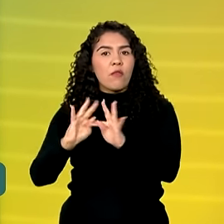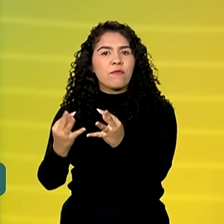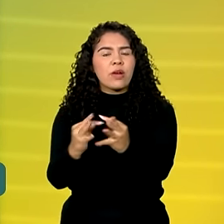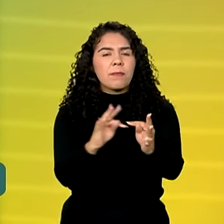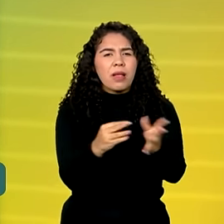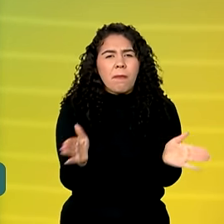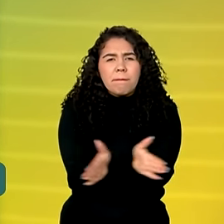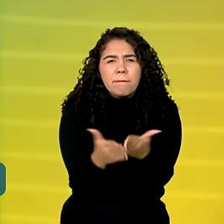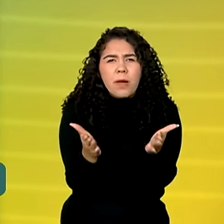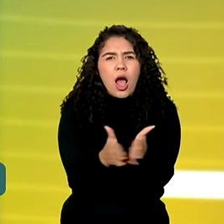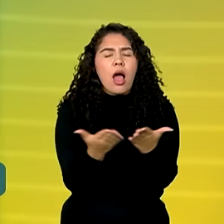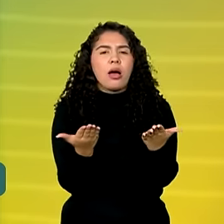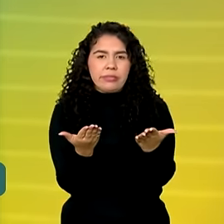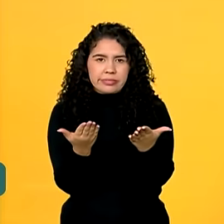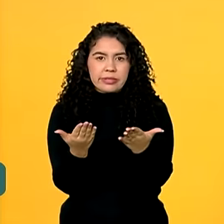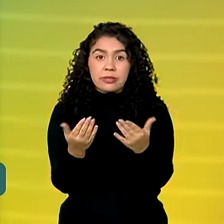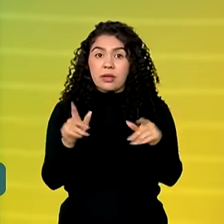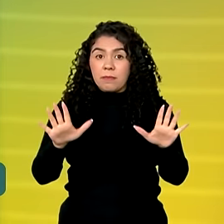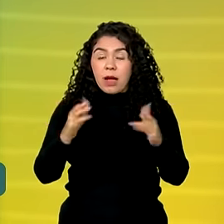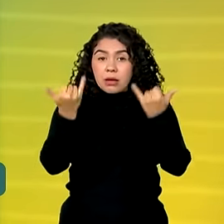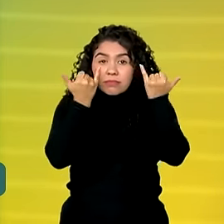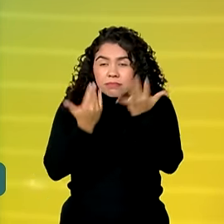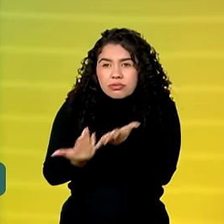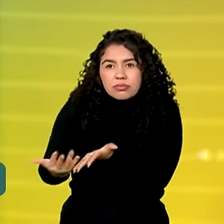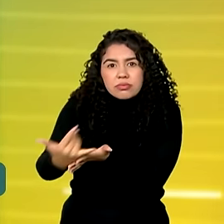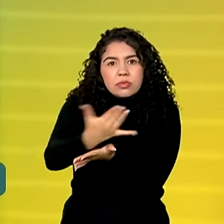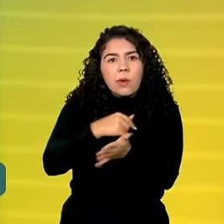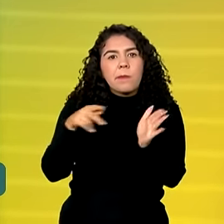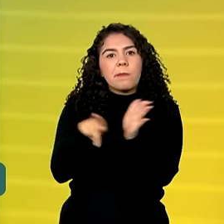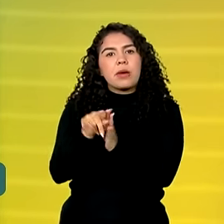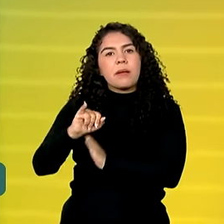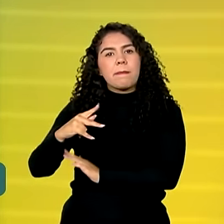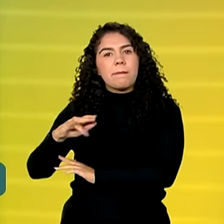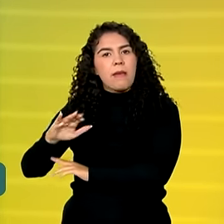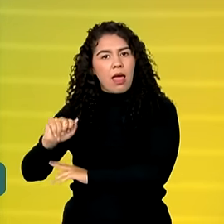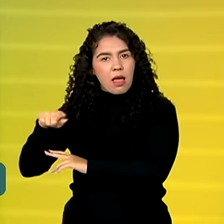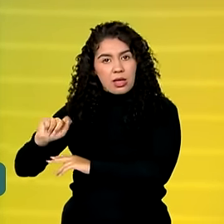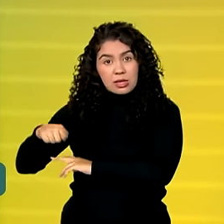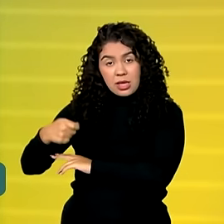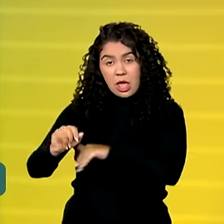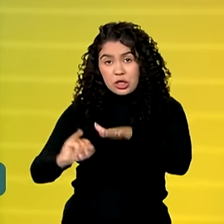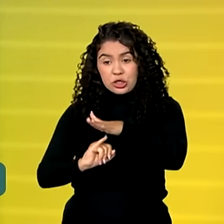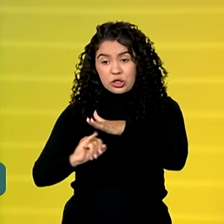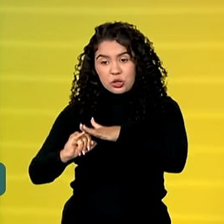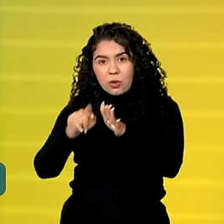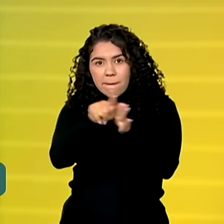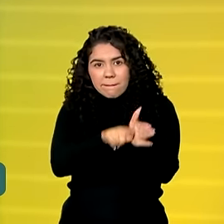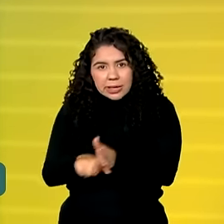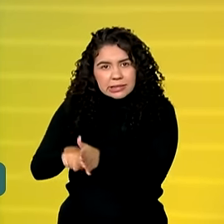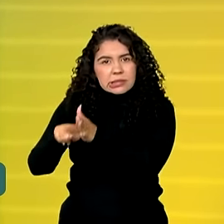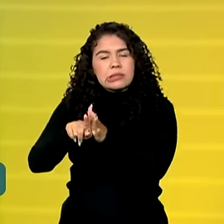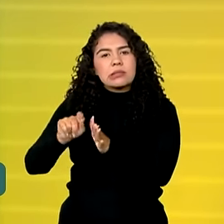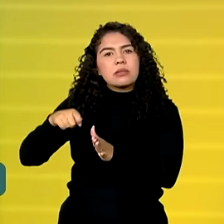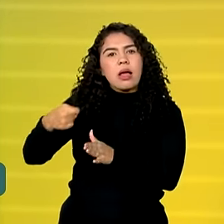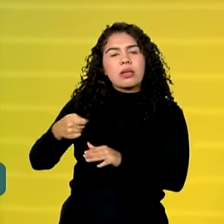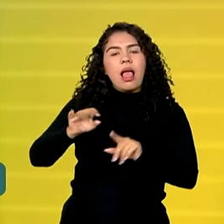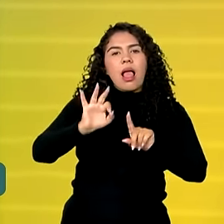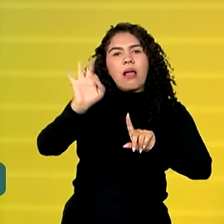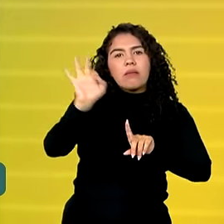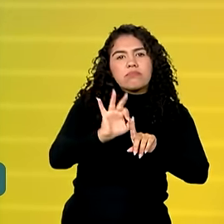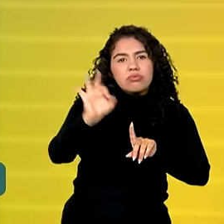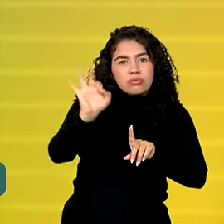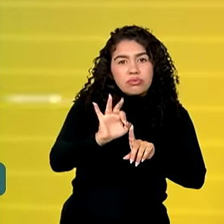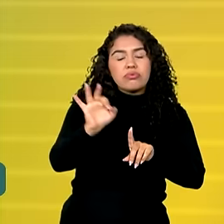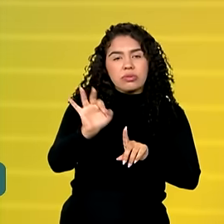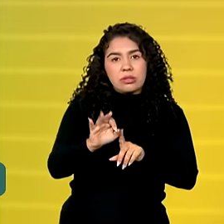mais pobres. Segundo um levantamento do IPEA, o Instituto de Pesquisa Econômica Aplicada, a inflação para a população de renda